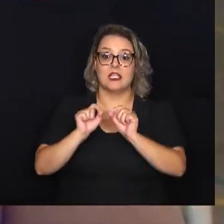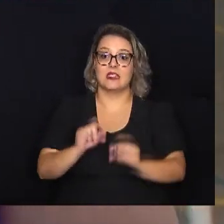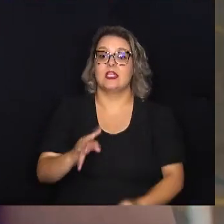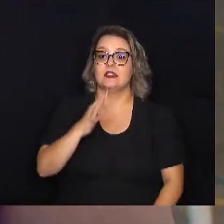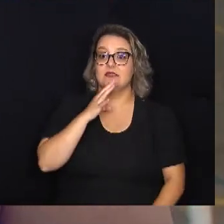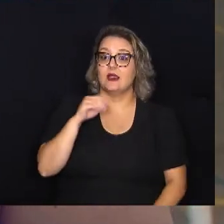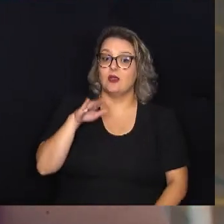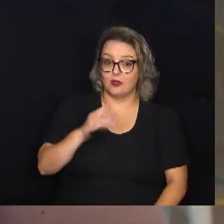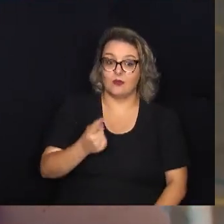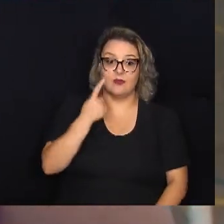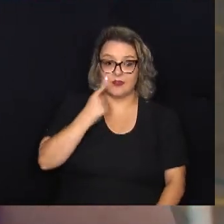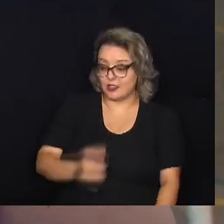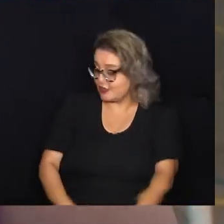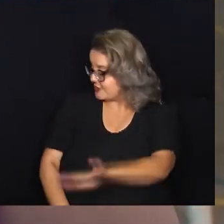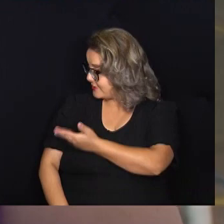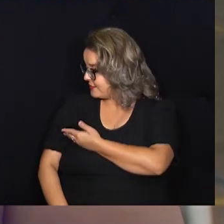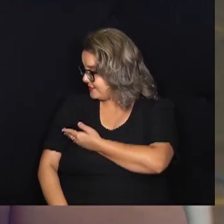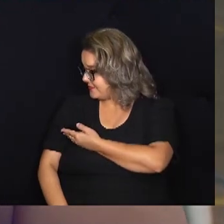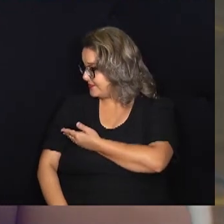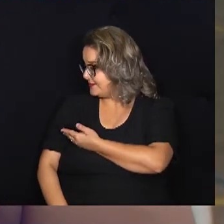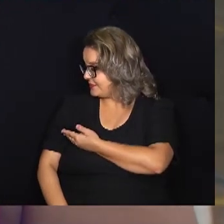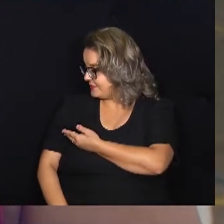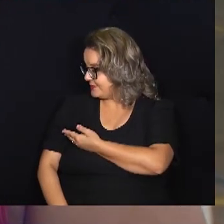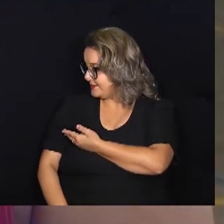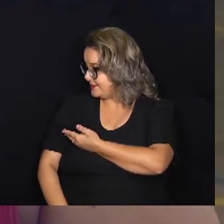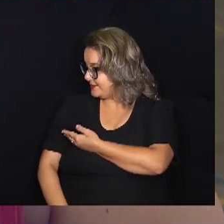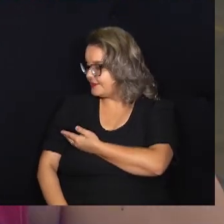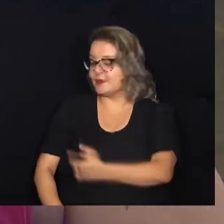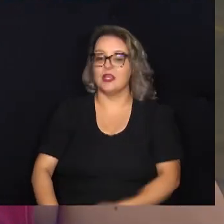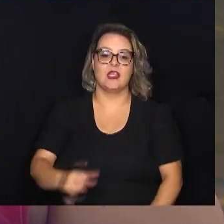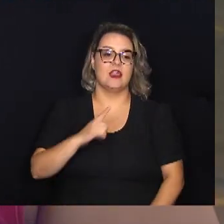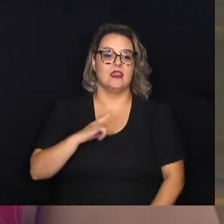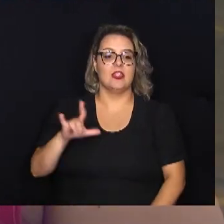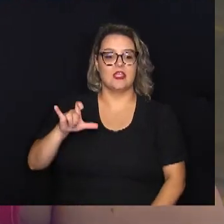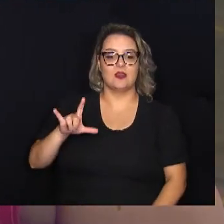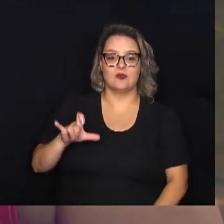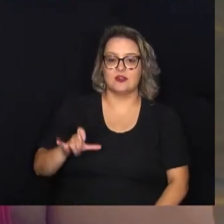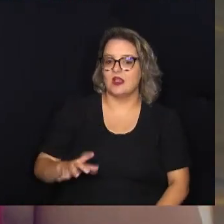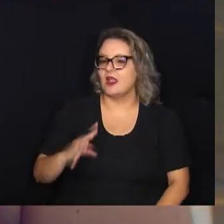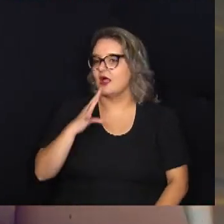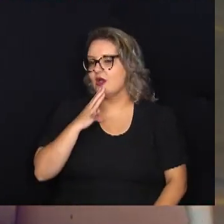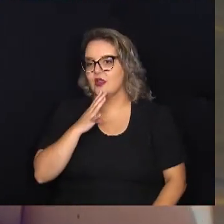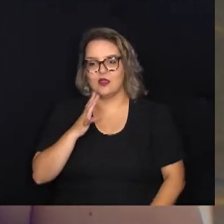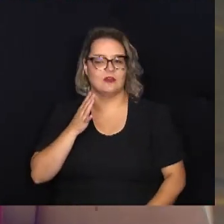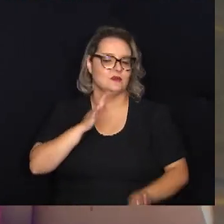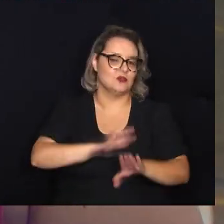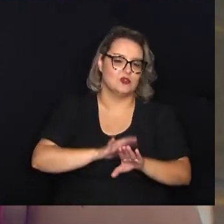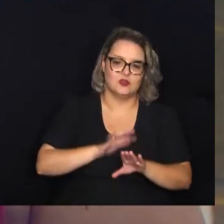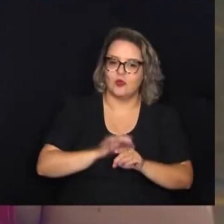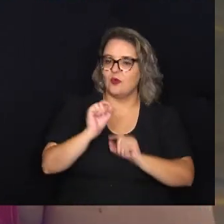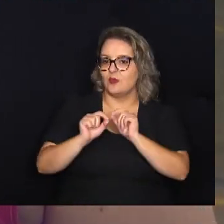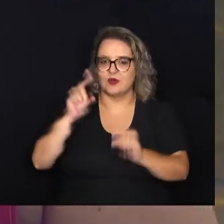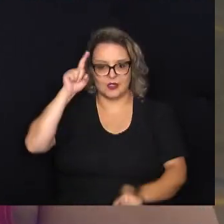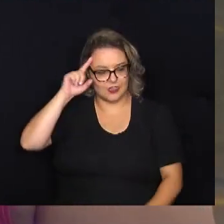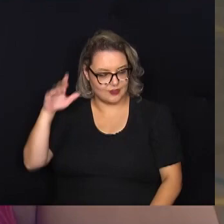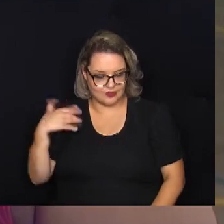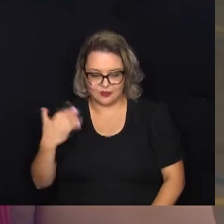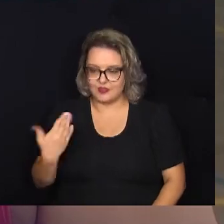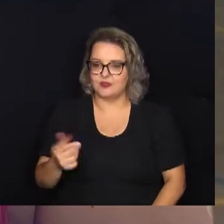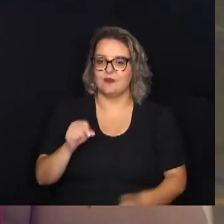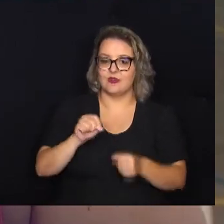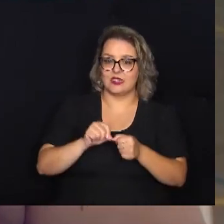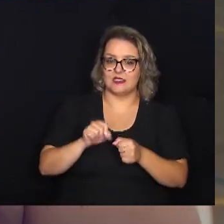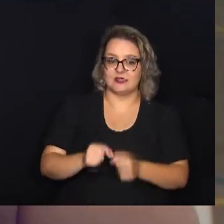mais, que o cpti.org.br. Tem o nosso Instagram, porque daí dá para conhecer nossas atividades, o nosso dia a dia, as nossas ações.